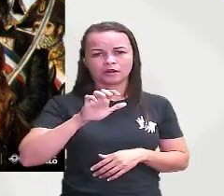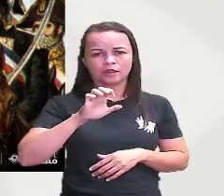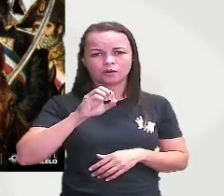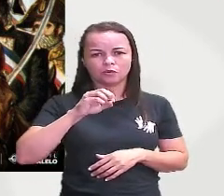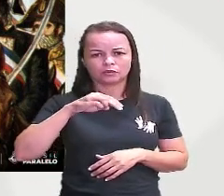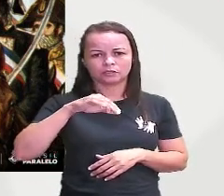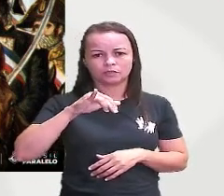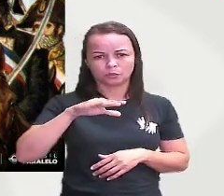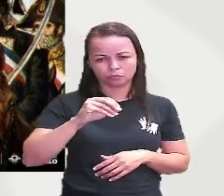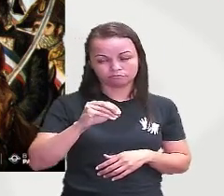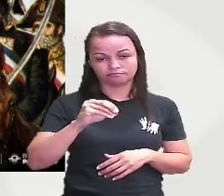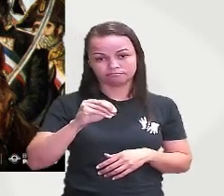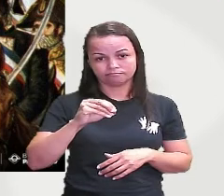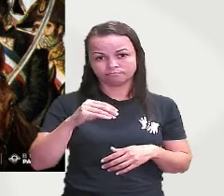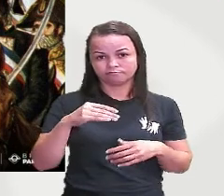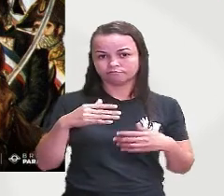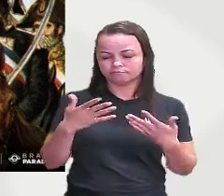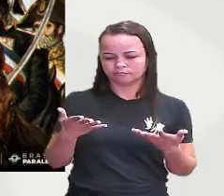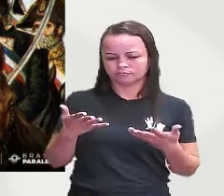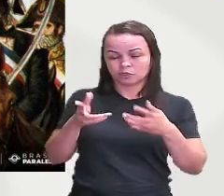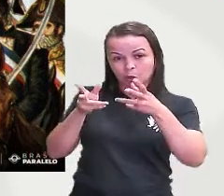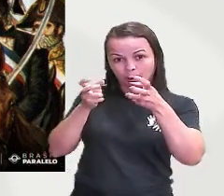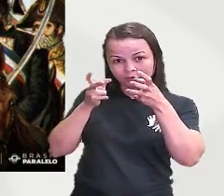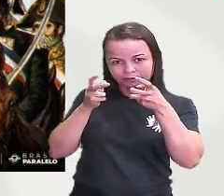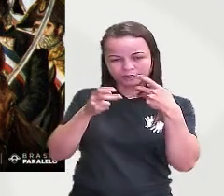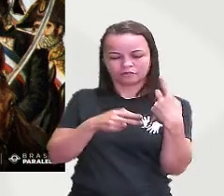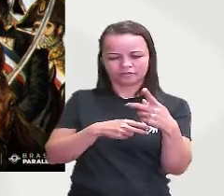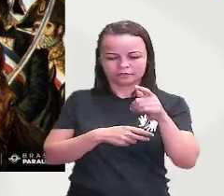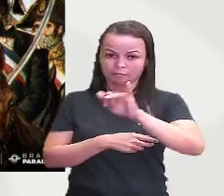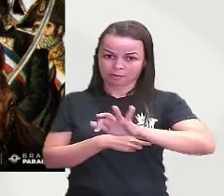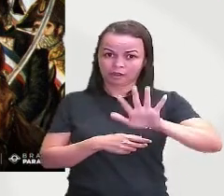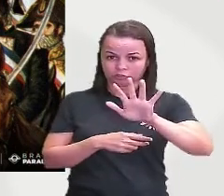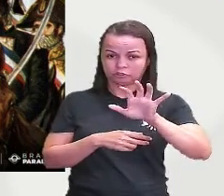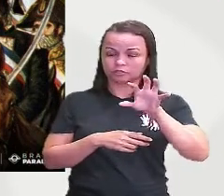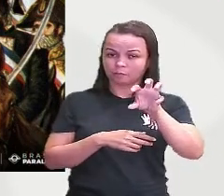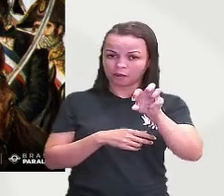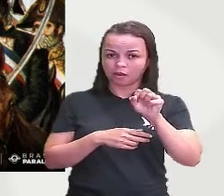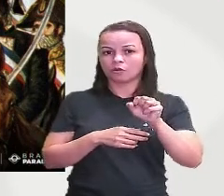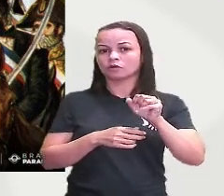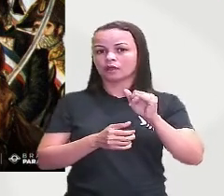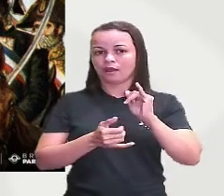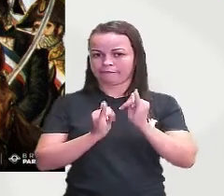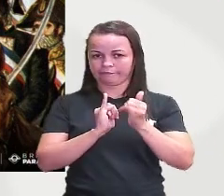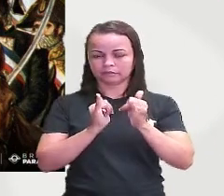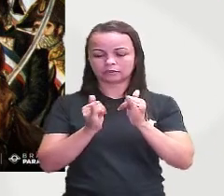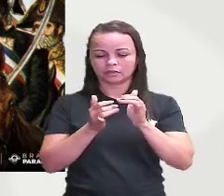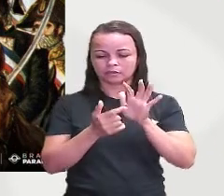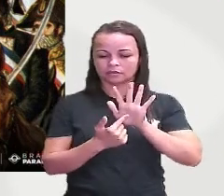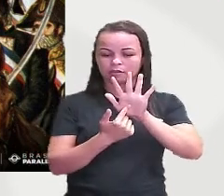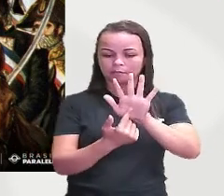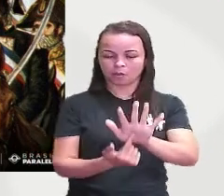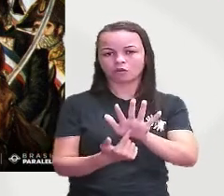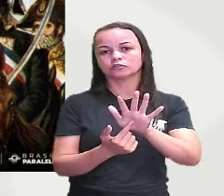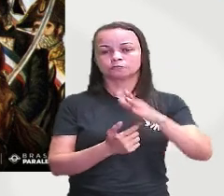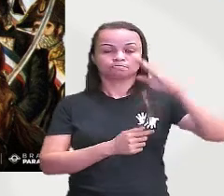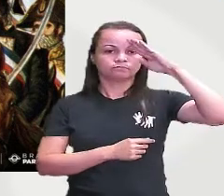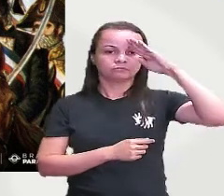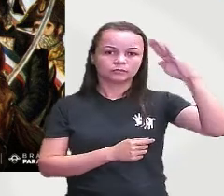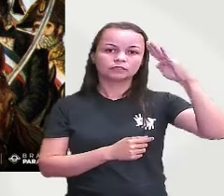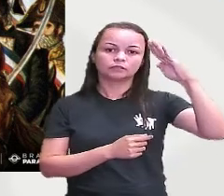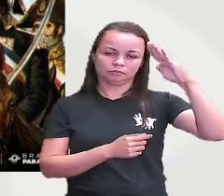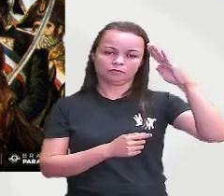observem aí essa imagem que pegamos da internet que representa num plano principal